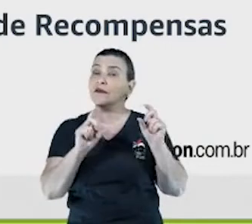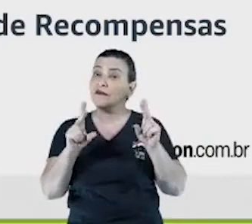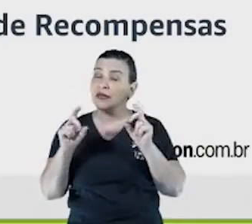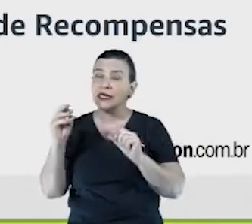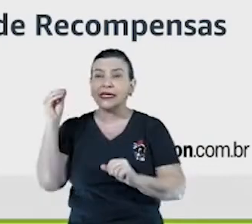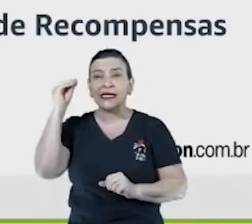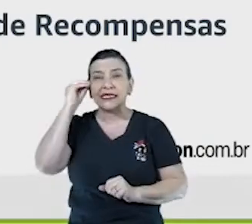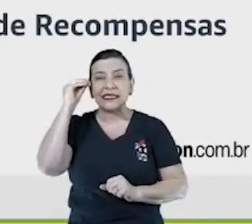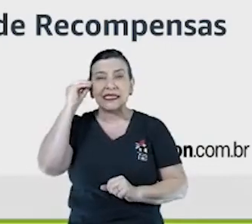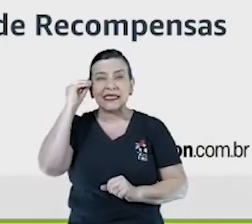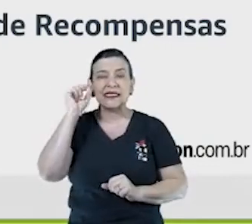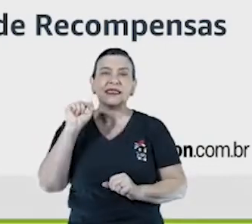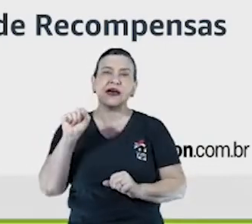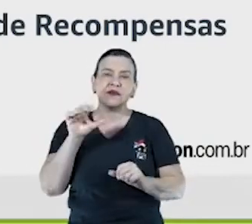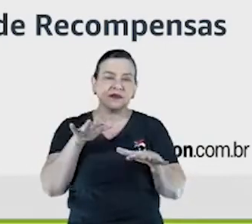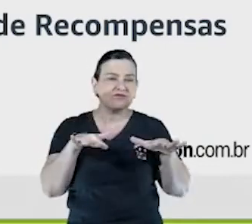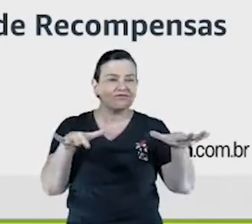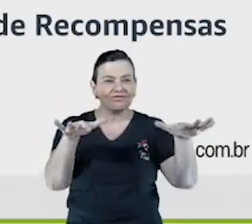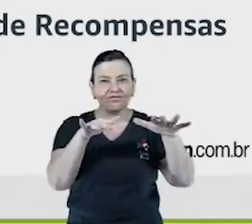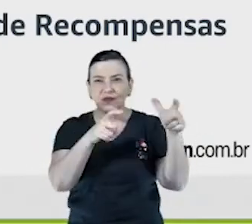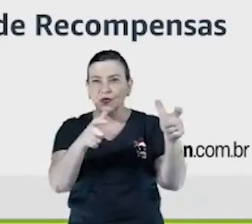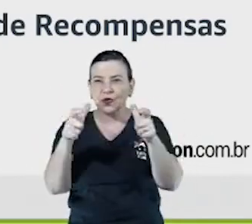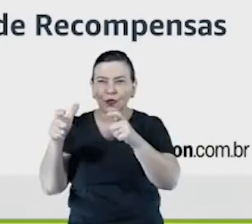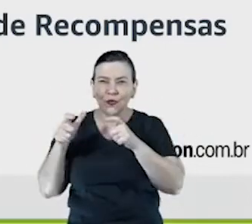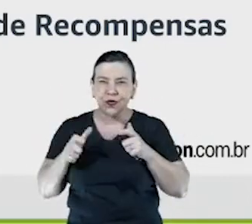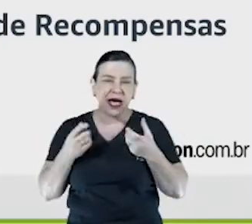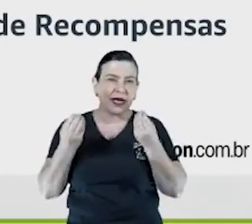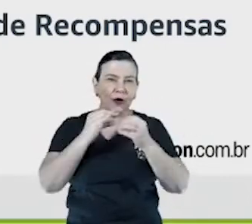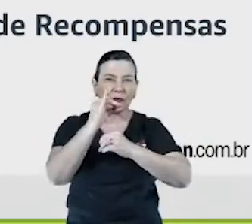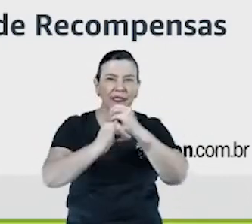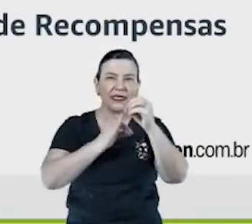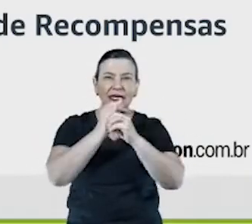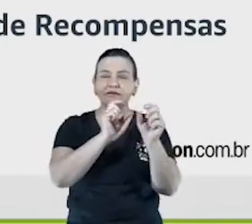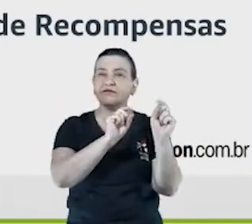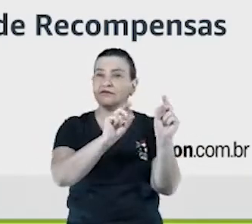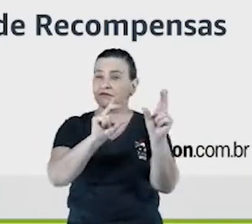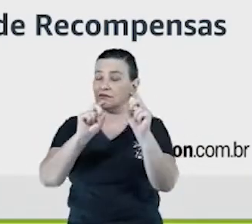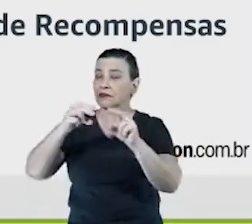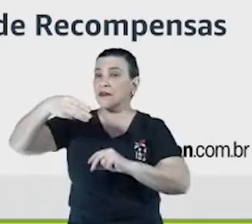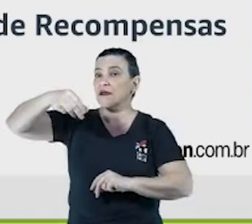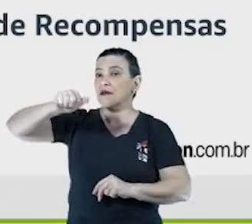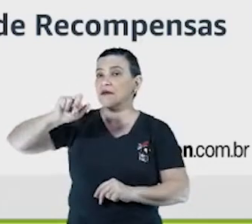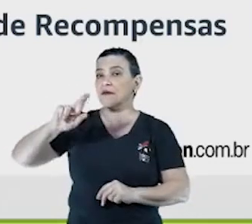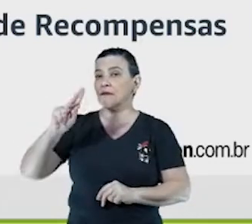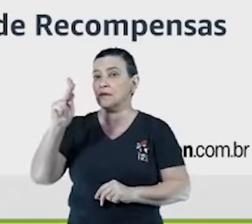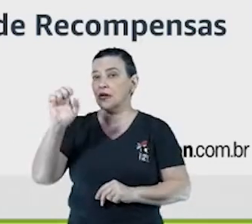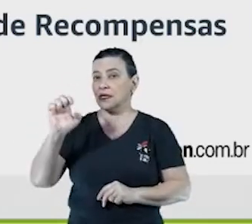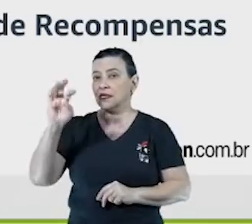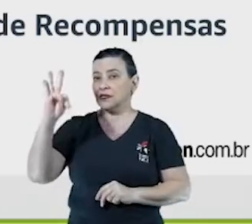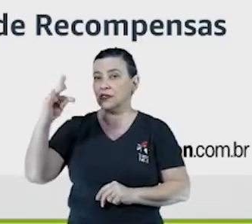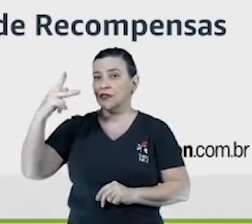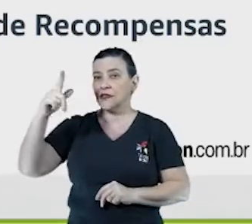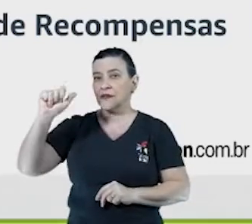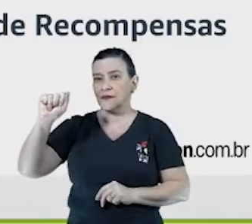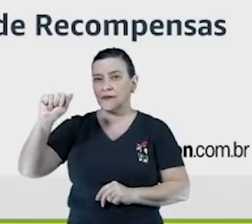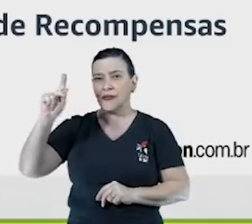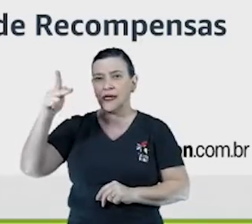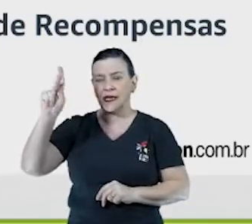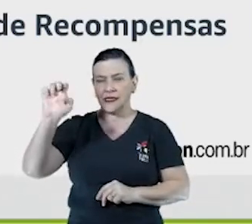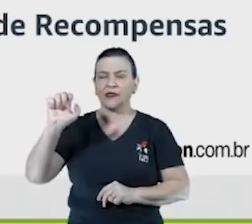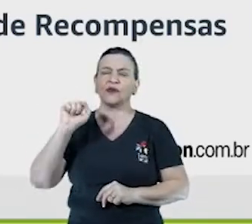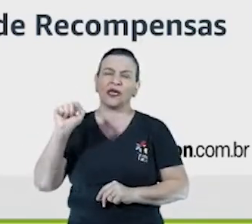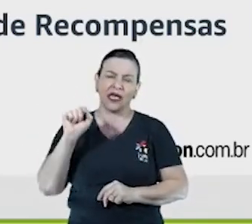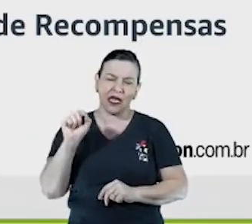as águas ali, né, do e-commerce, o marketplace é um grande aliado pra você nisso, né, pra poder te oferecer ferramentas e te oferecer